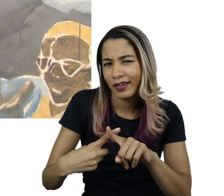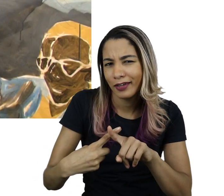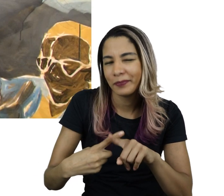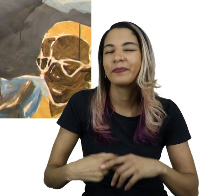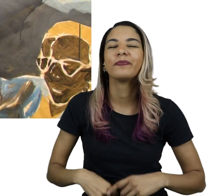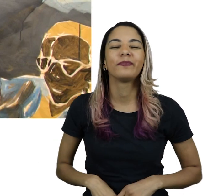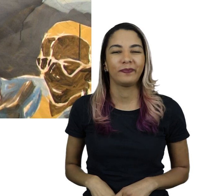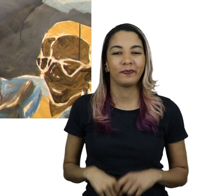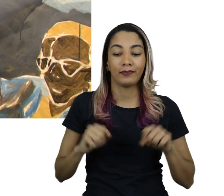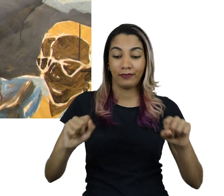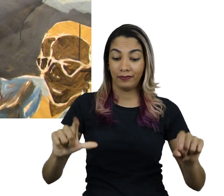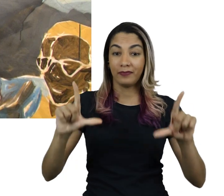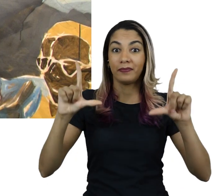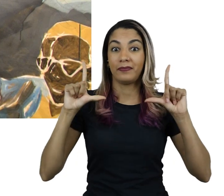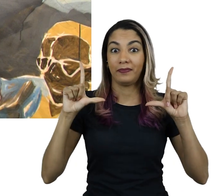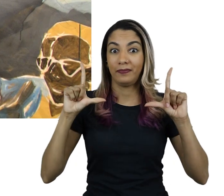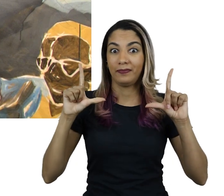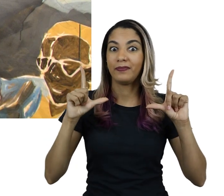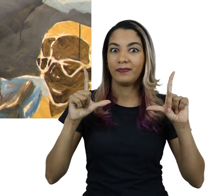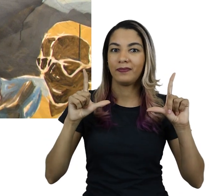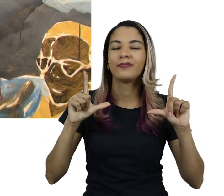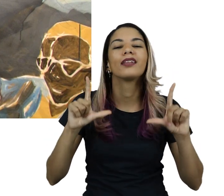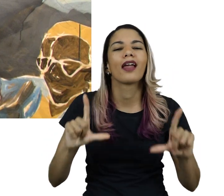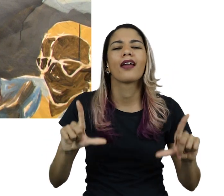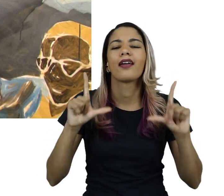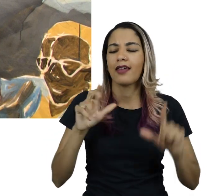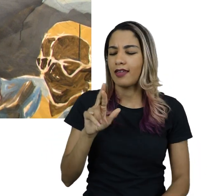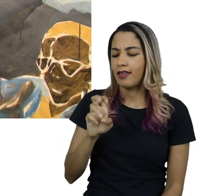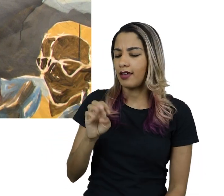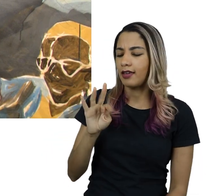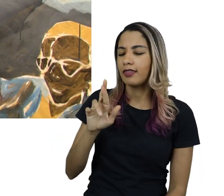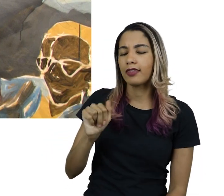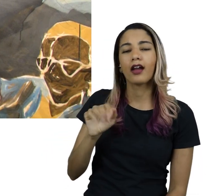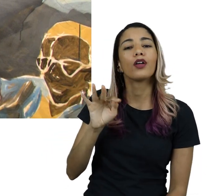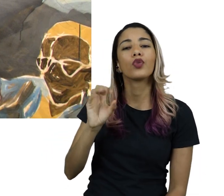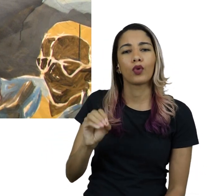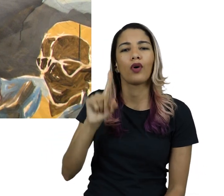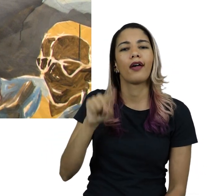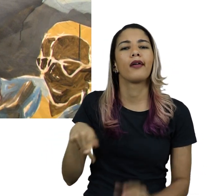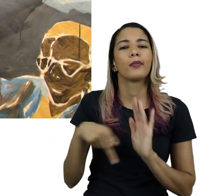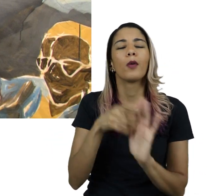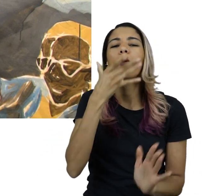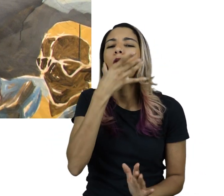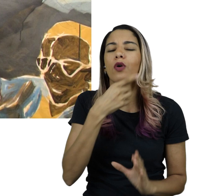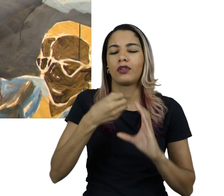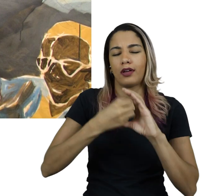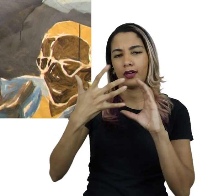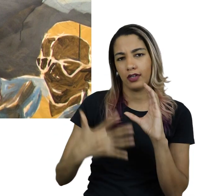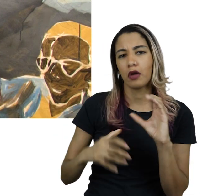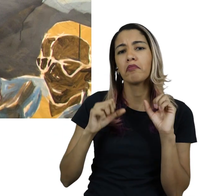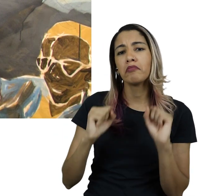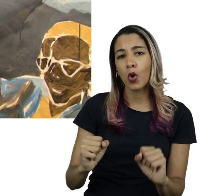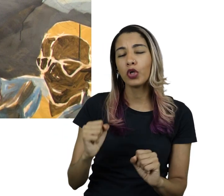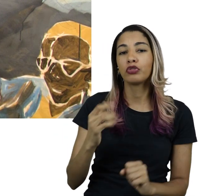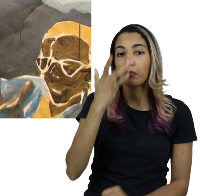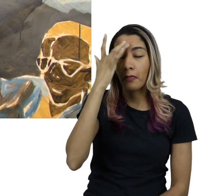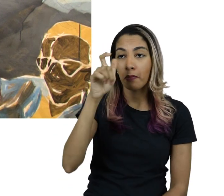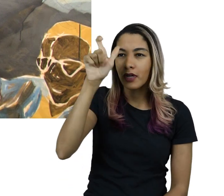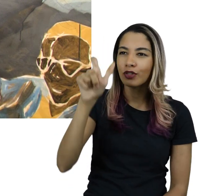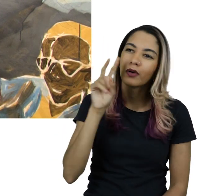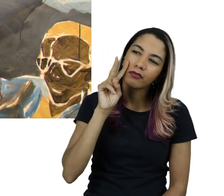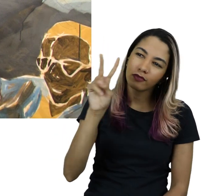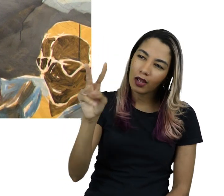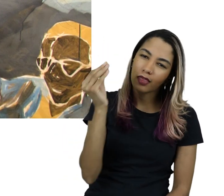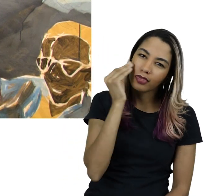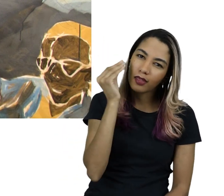Tradicionalmente, um retrato é uma imagem que representa características de um rosto. Pode ser inspirado em outra pessoa